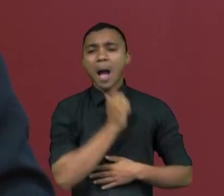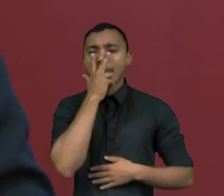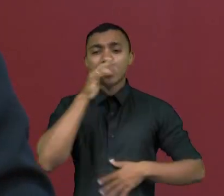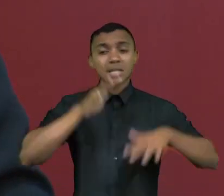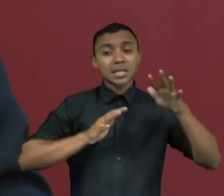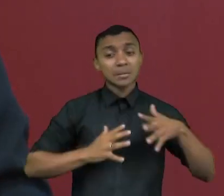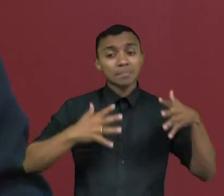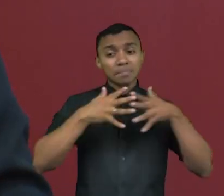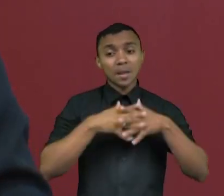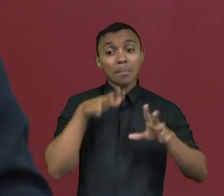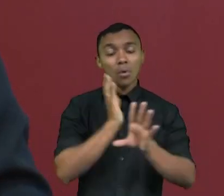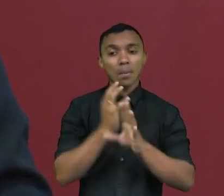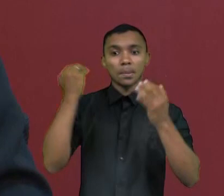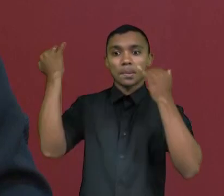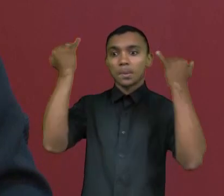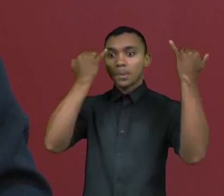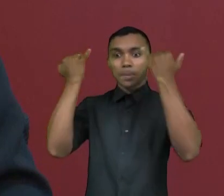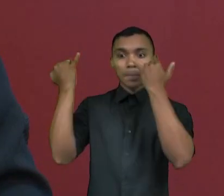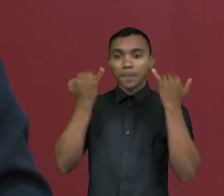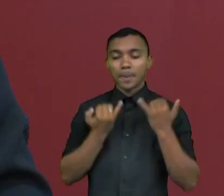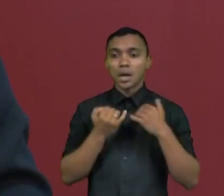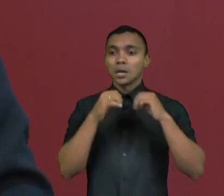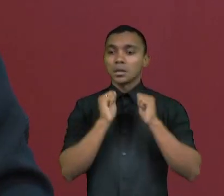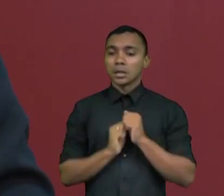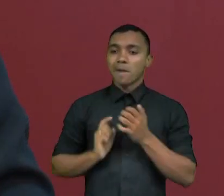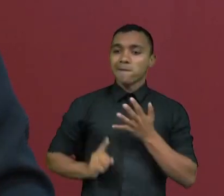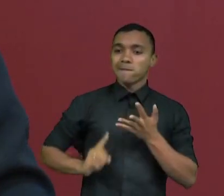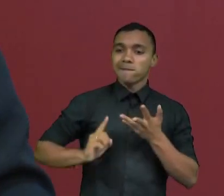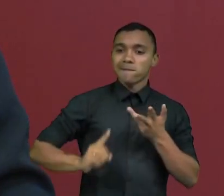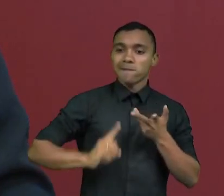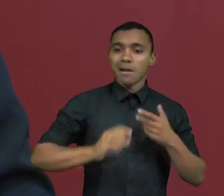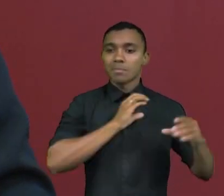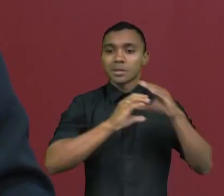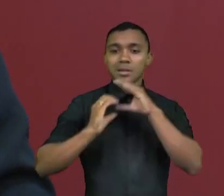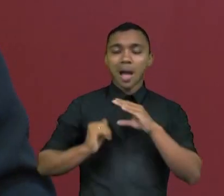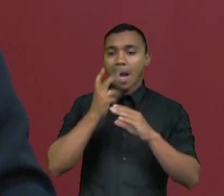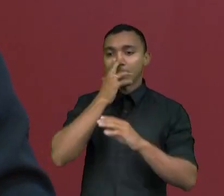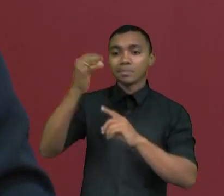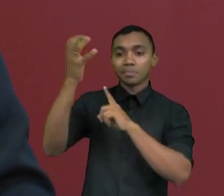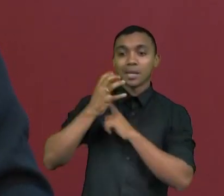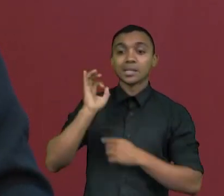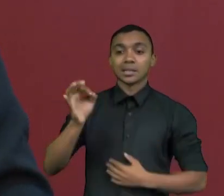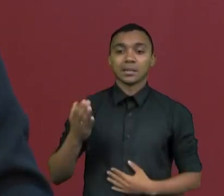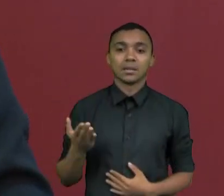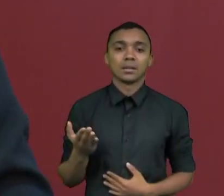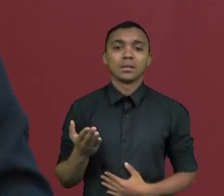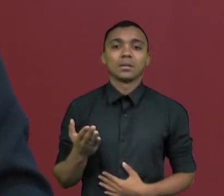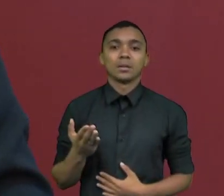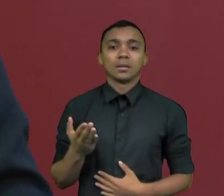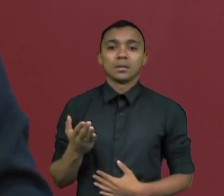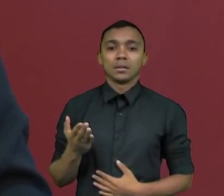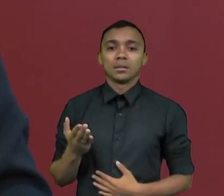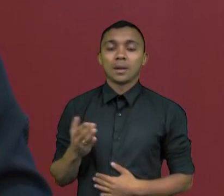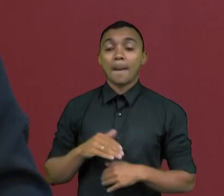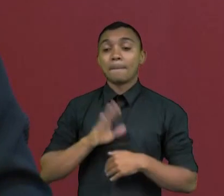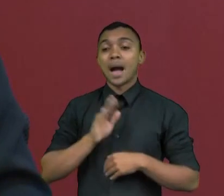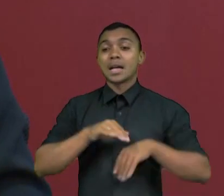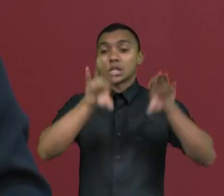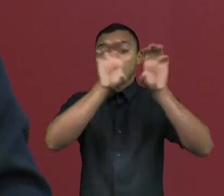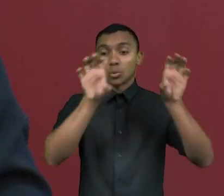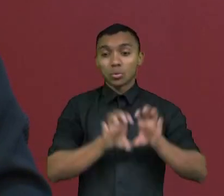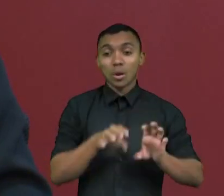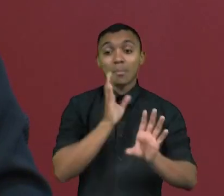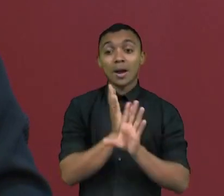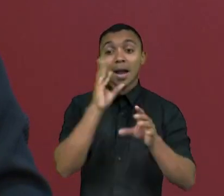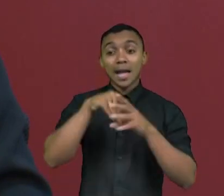Muitas vezes, as informações que nós recebemos através dos meios de comunicação não nos permitem ter essa visão mais aprofundada, mais sistematizada